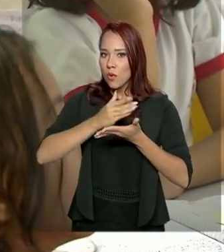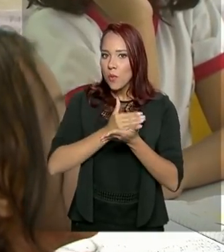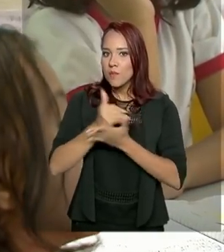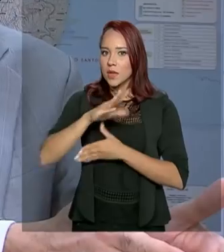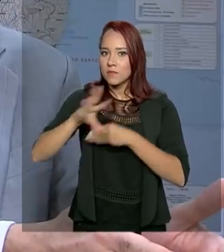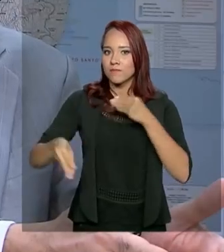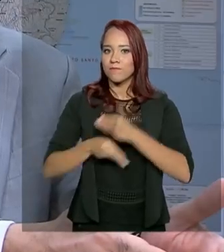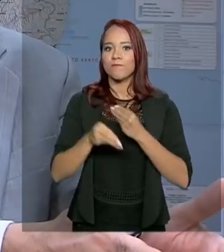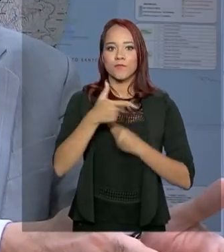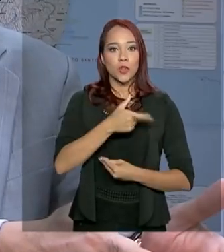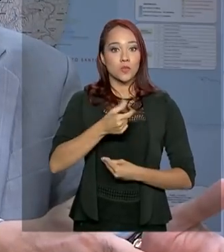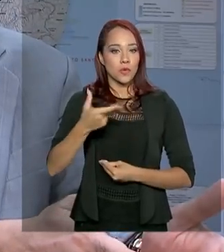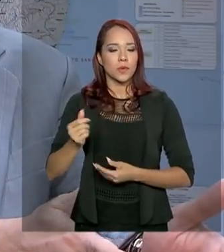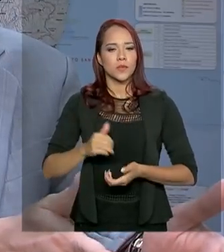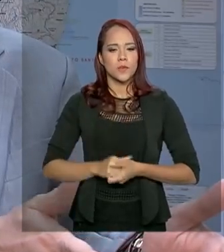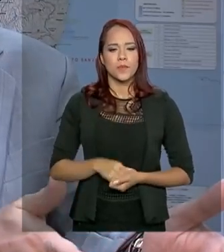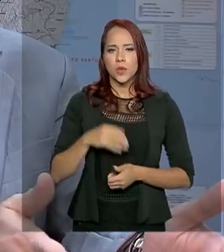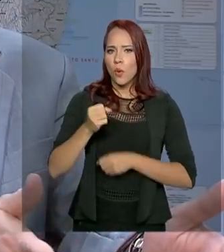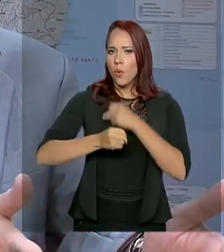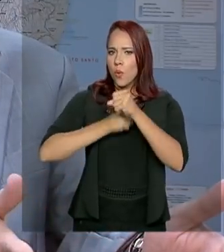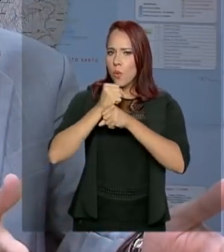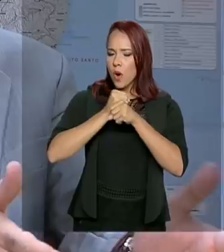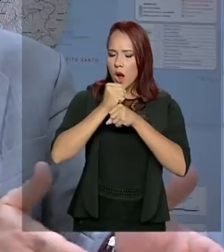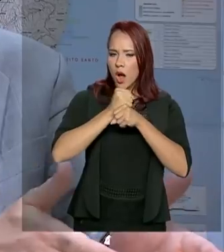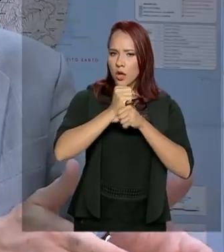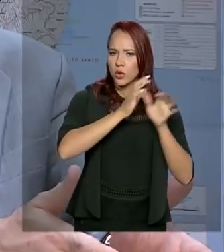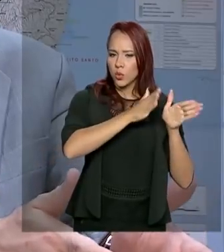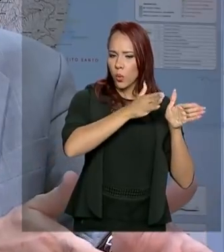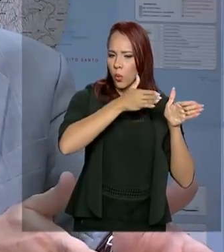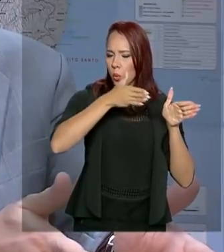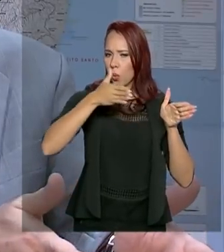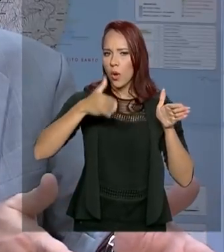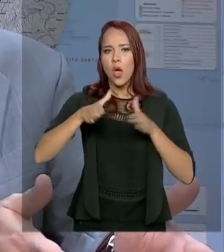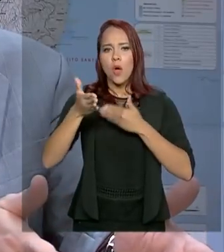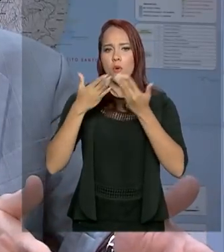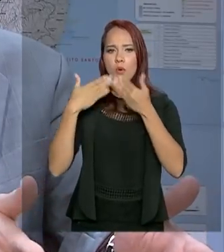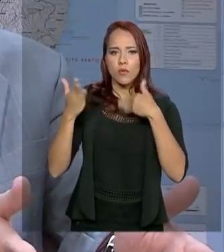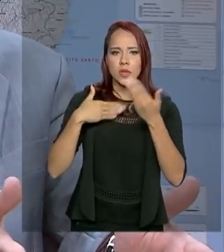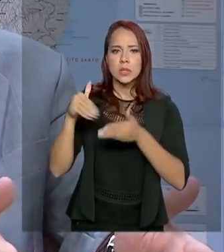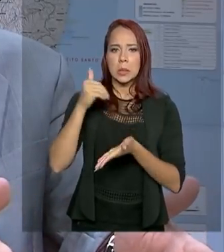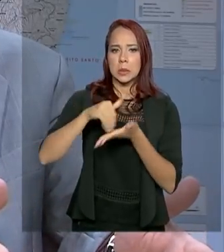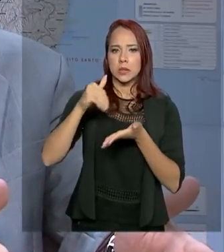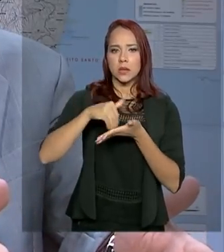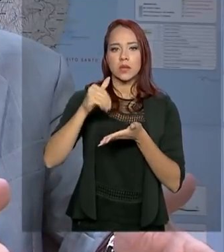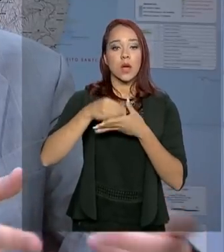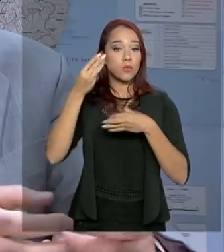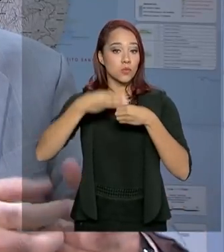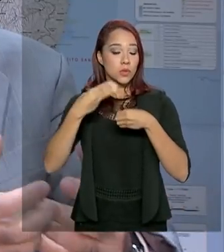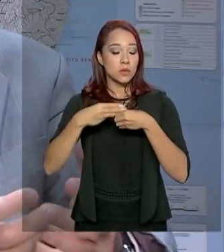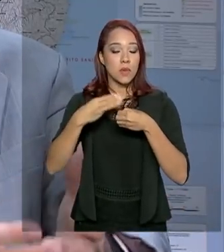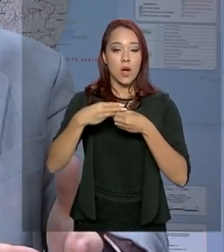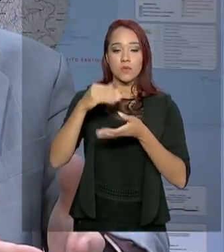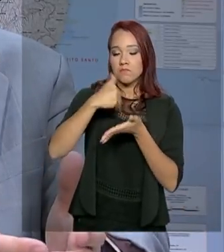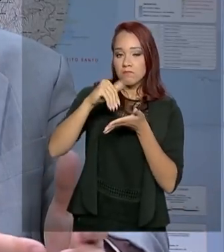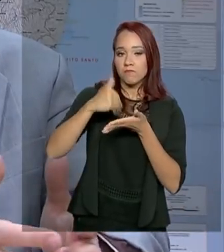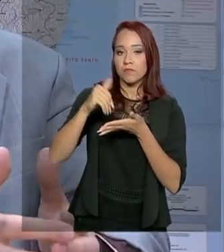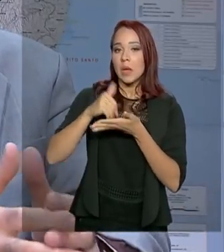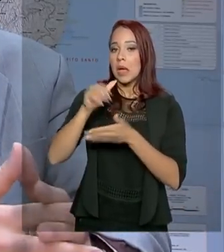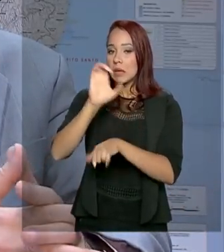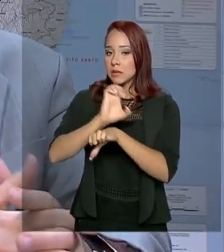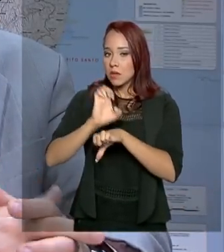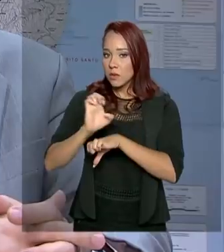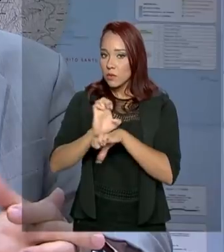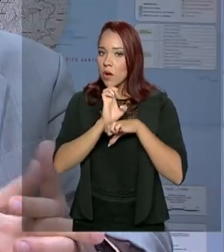2020. Passamos o ano todo conversando com secretários municipais e estaduais para implantar